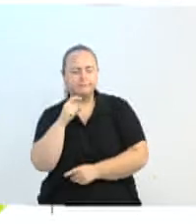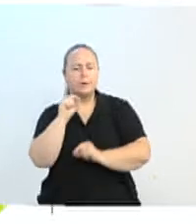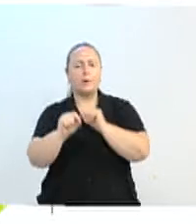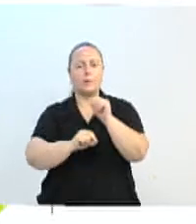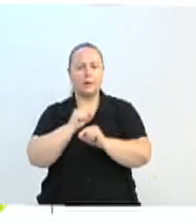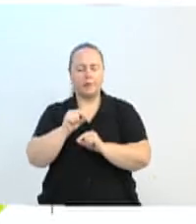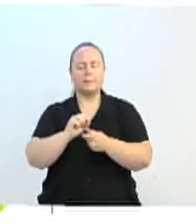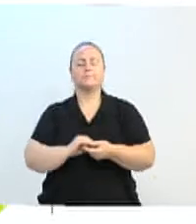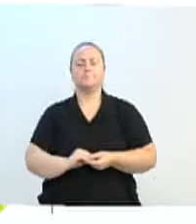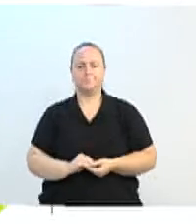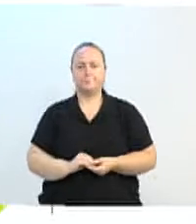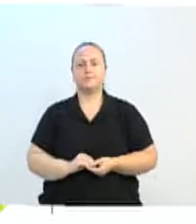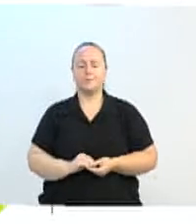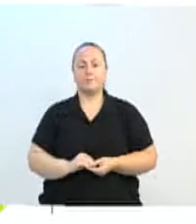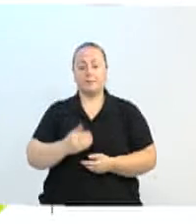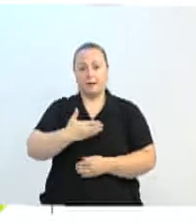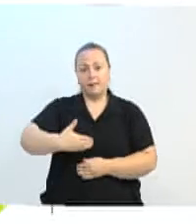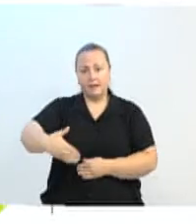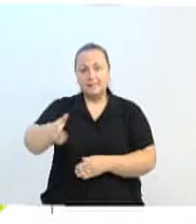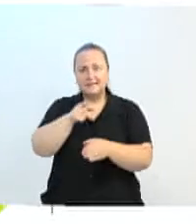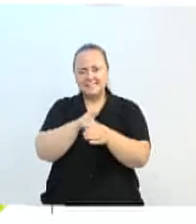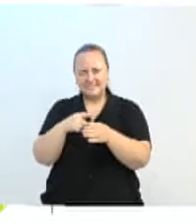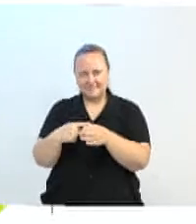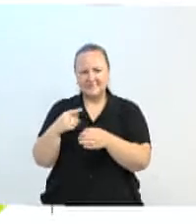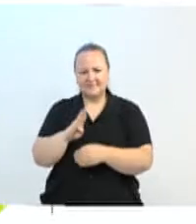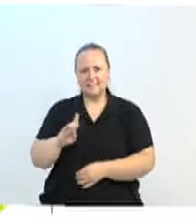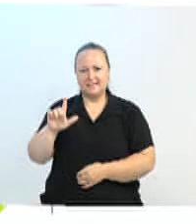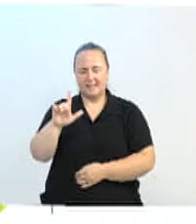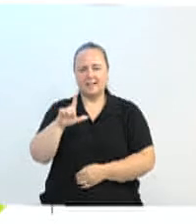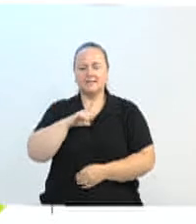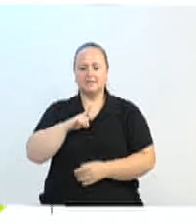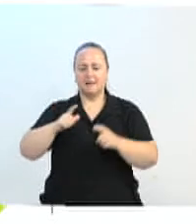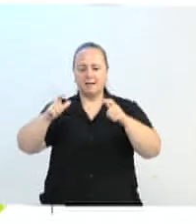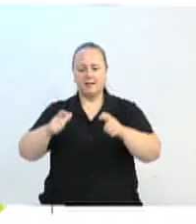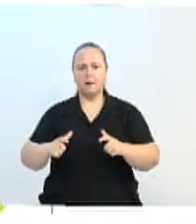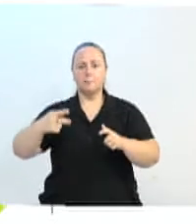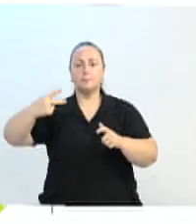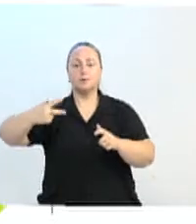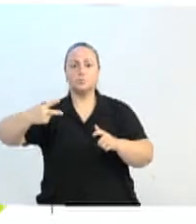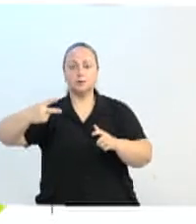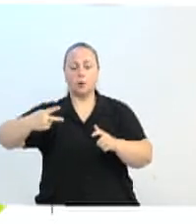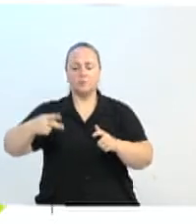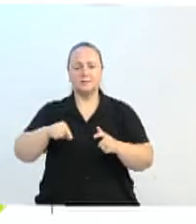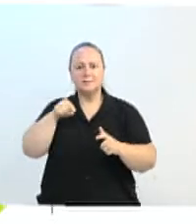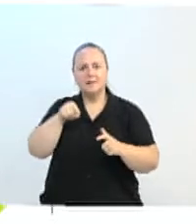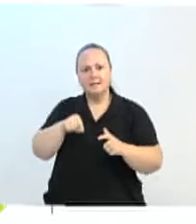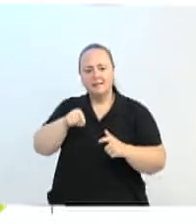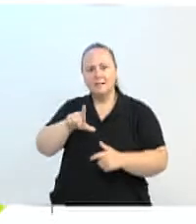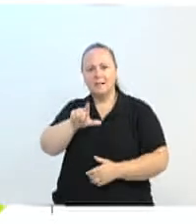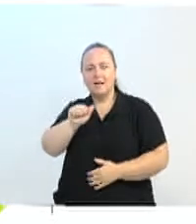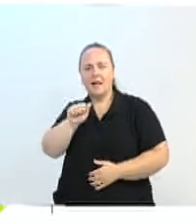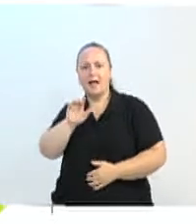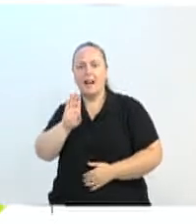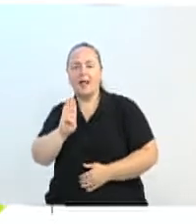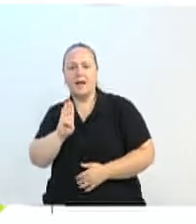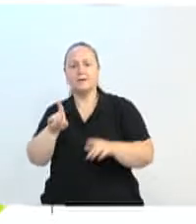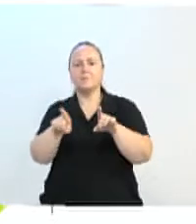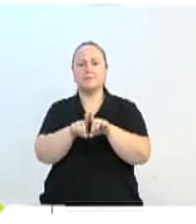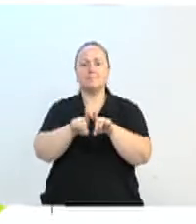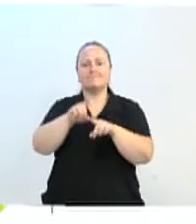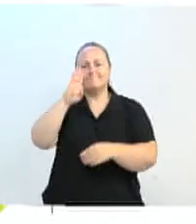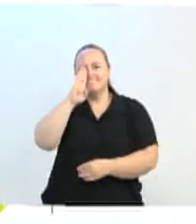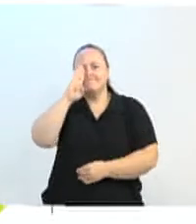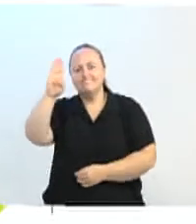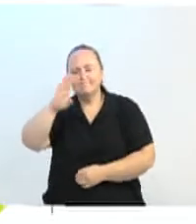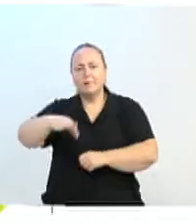inovação junto com o Campus 2, que é onde ele está hoje, porque lá estão todos os nossos laboratórios, principalmente das engenharias.